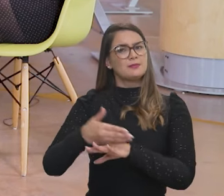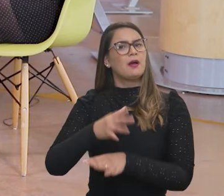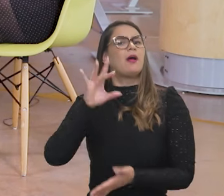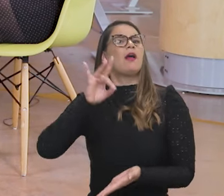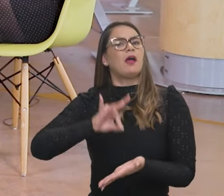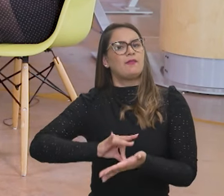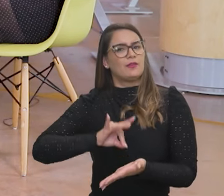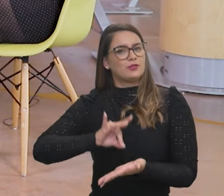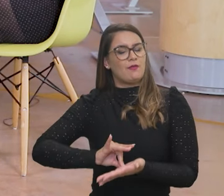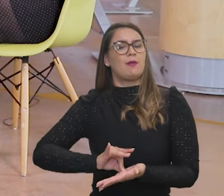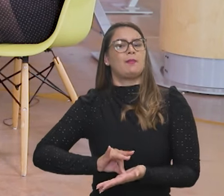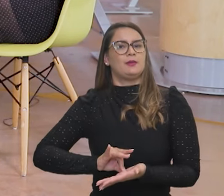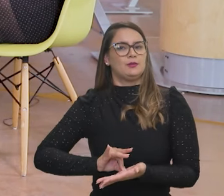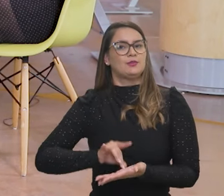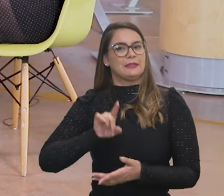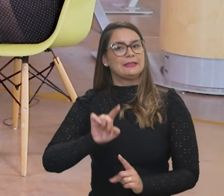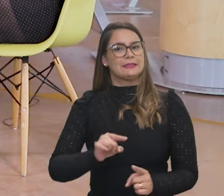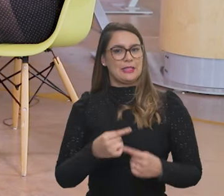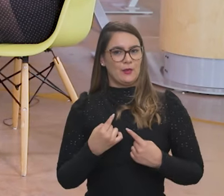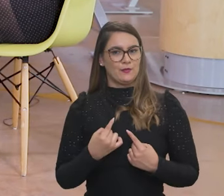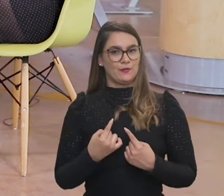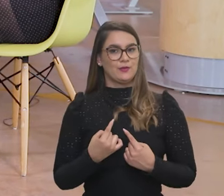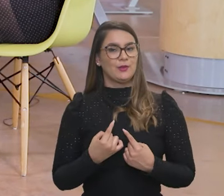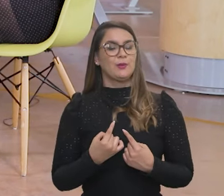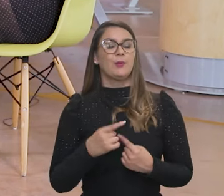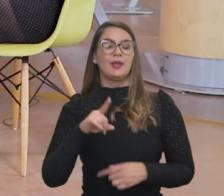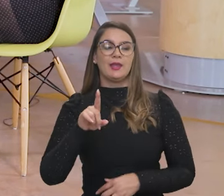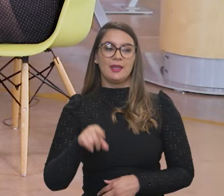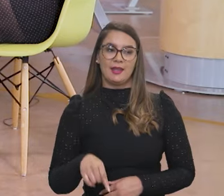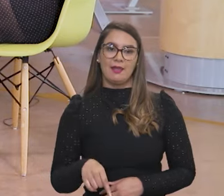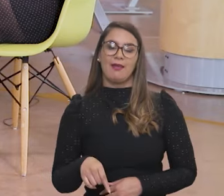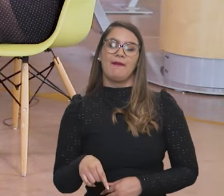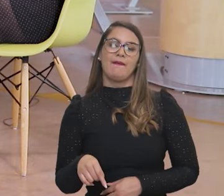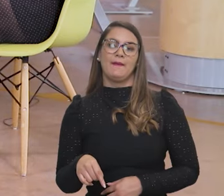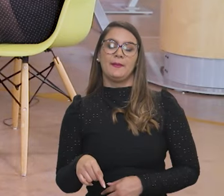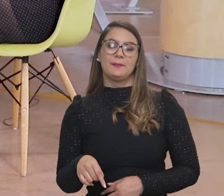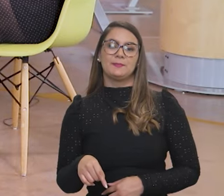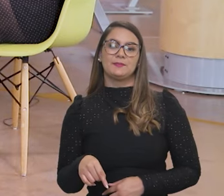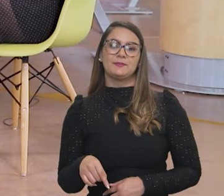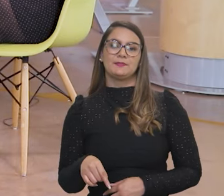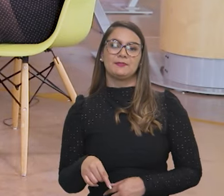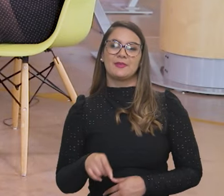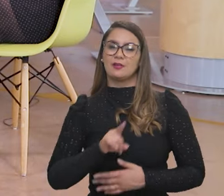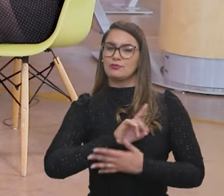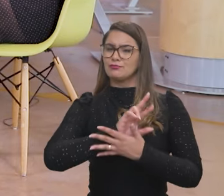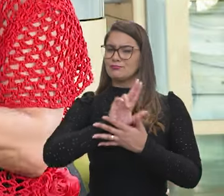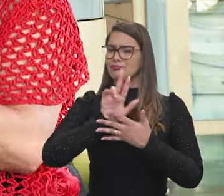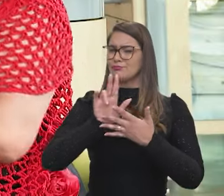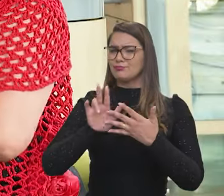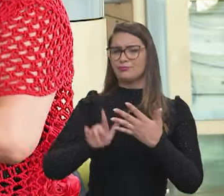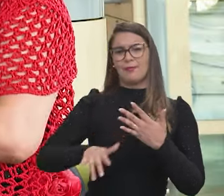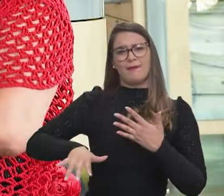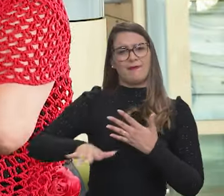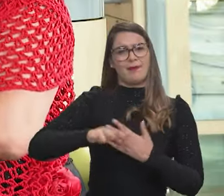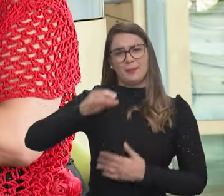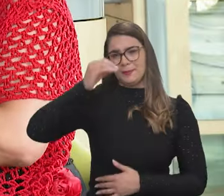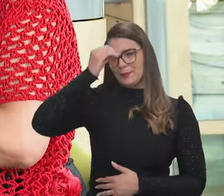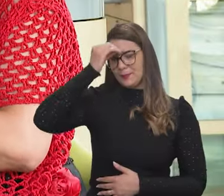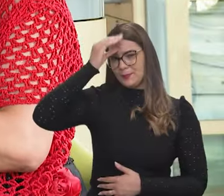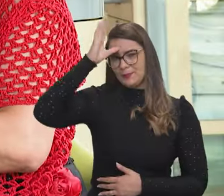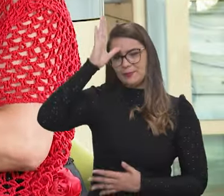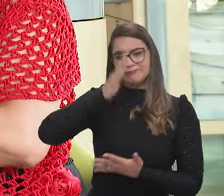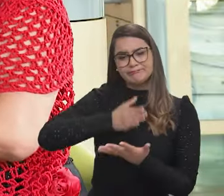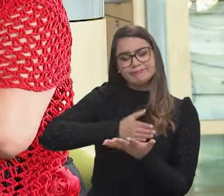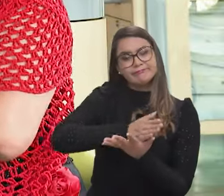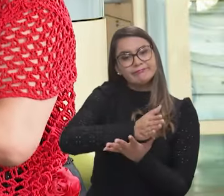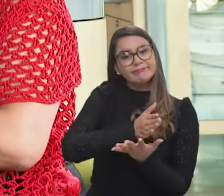participando efetivamente desse desafio que serve a uma diversidade enorme na área de